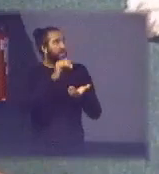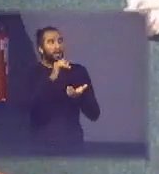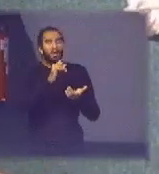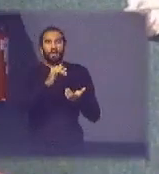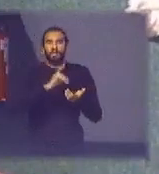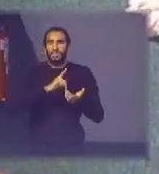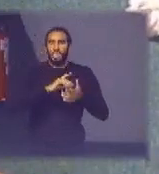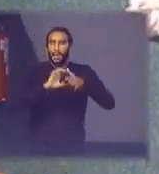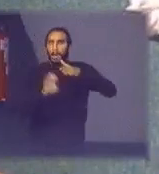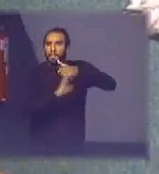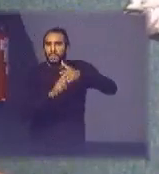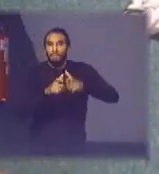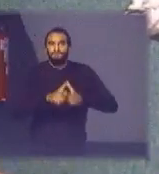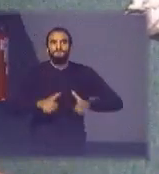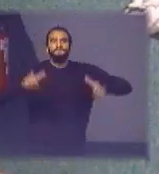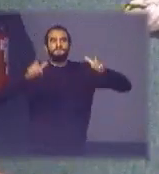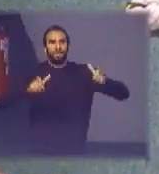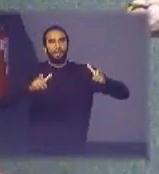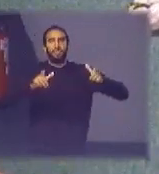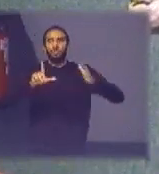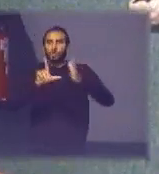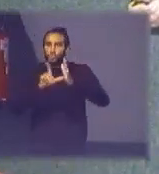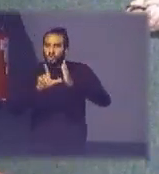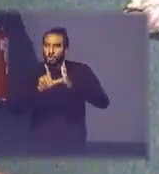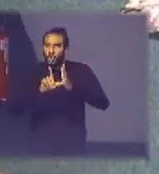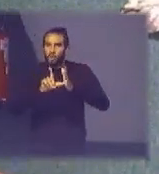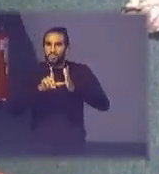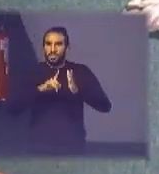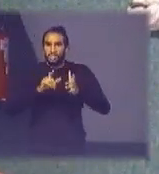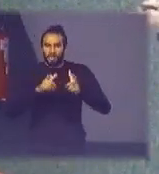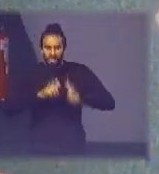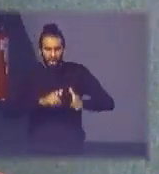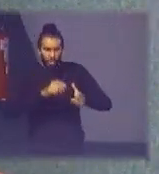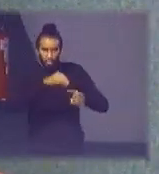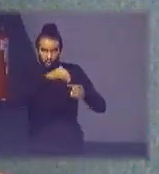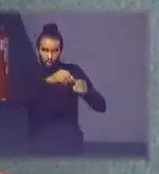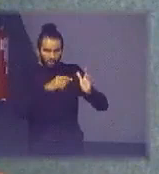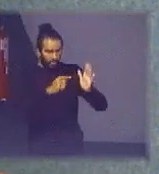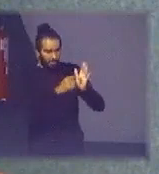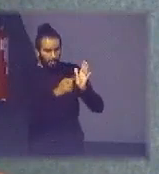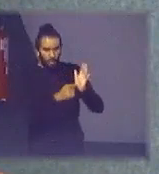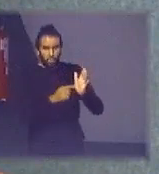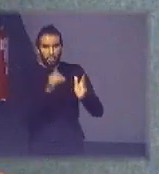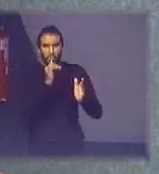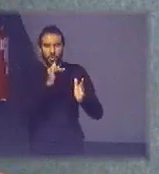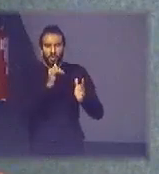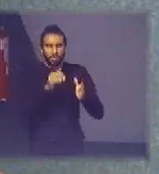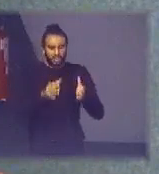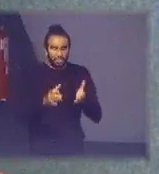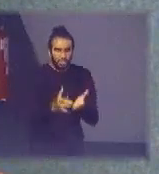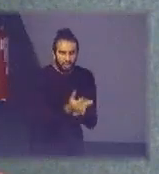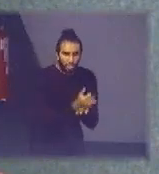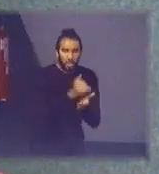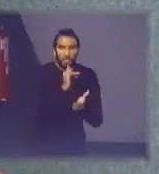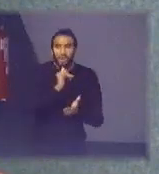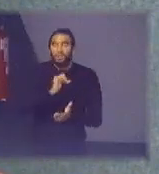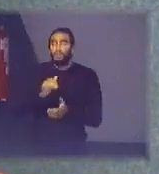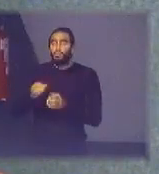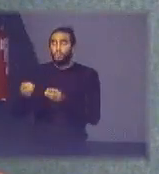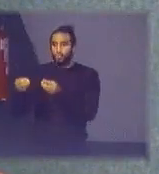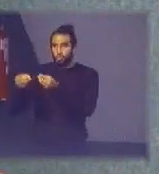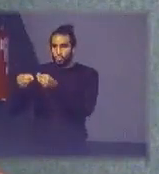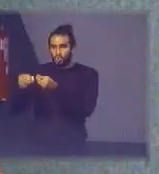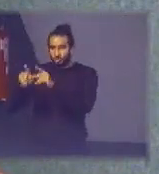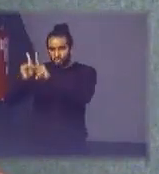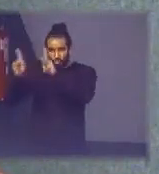de lojas nós temos vários shopping centers que para nós é o melhor ponto de coleta é onde